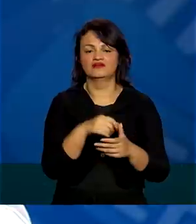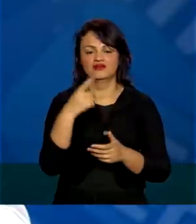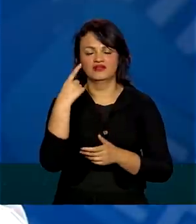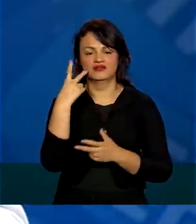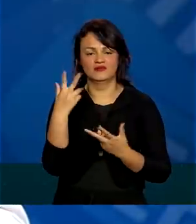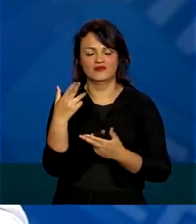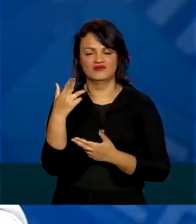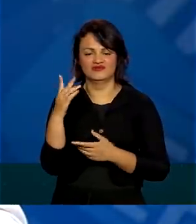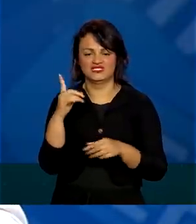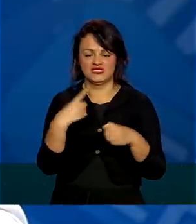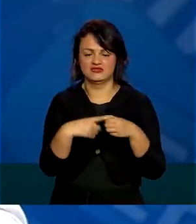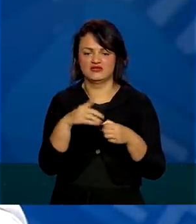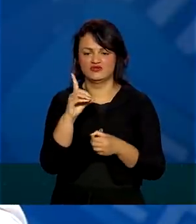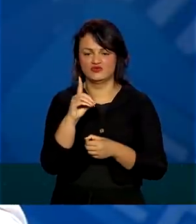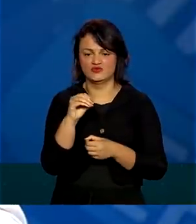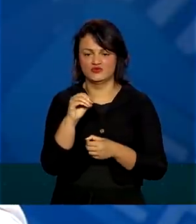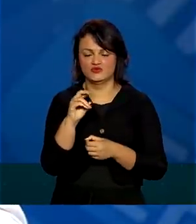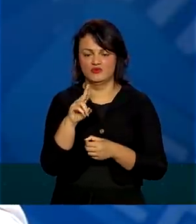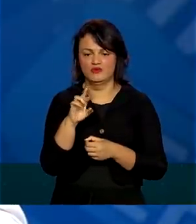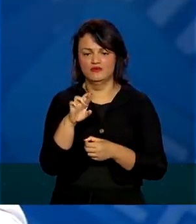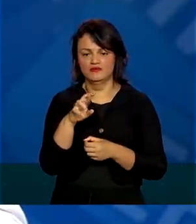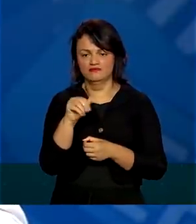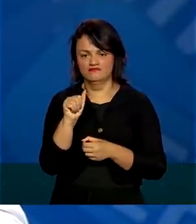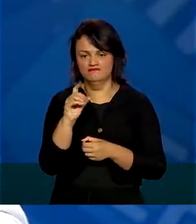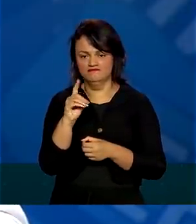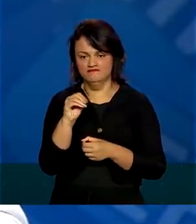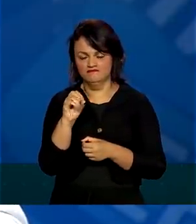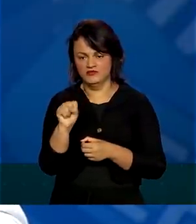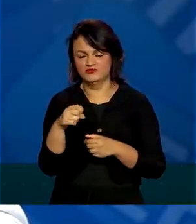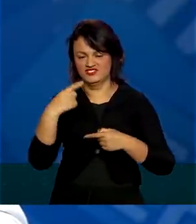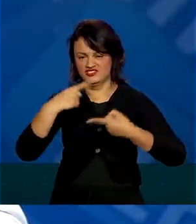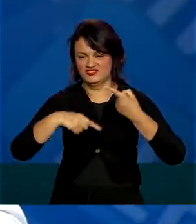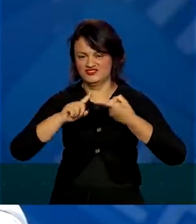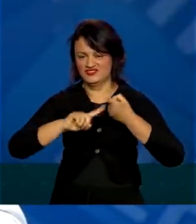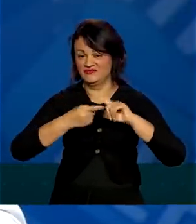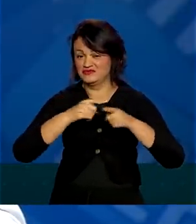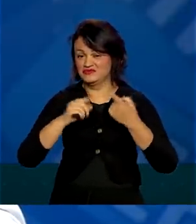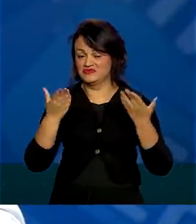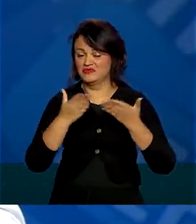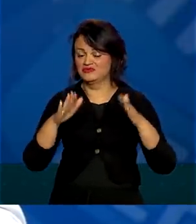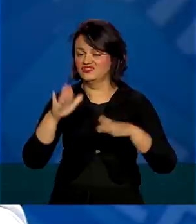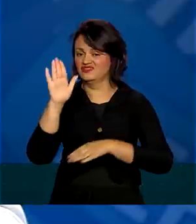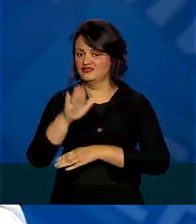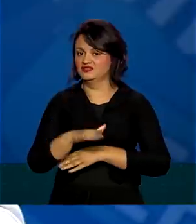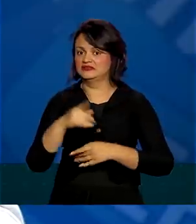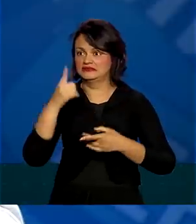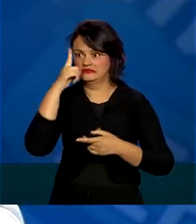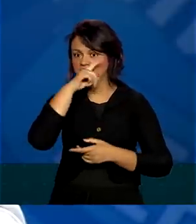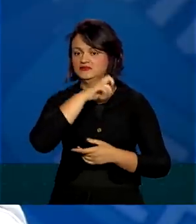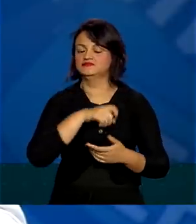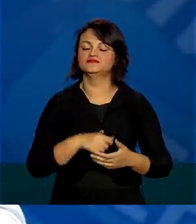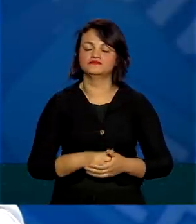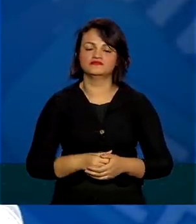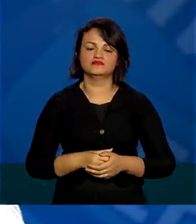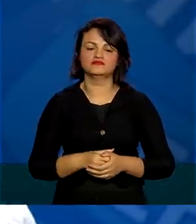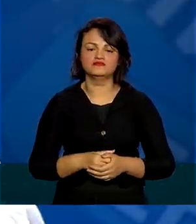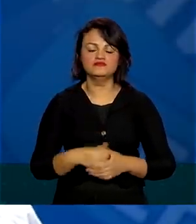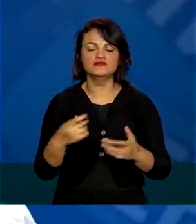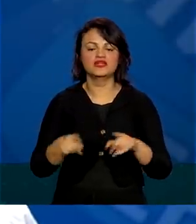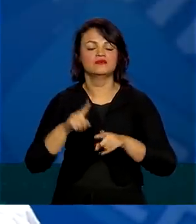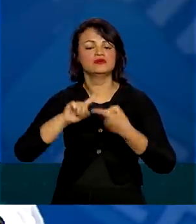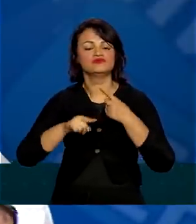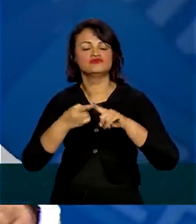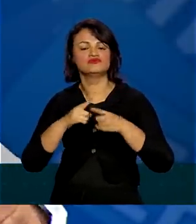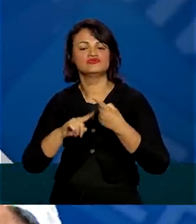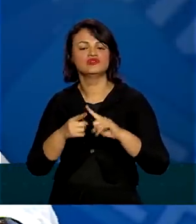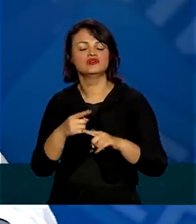Dourados. O ministro Braga conhece muito bem, nós estávamos discutindo agora à tarde a situação lá de Dourados. E também discutindo essa